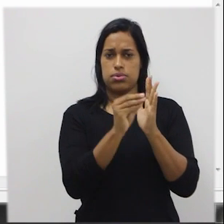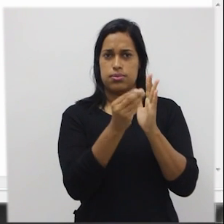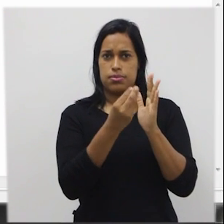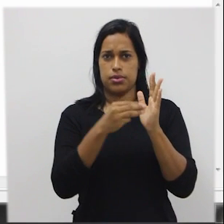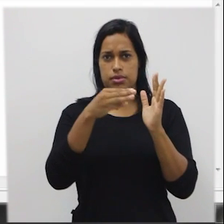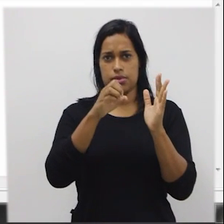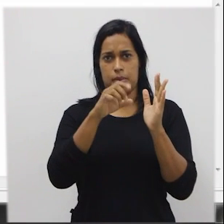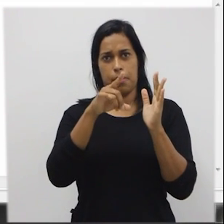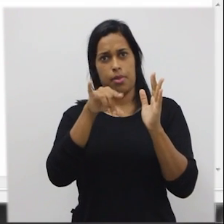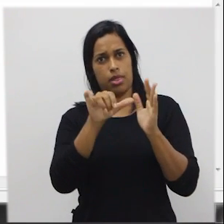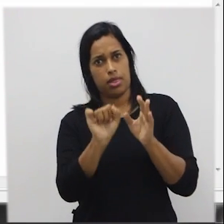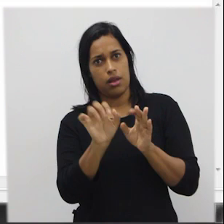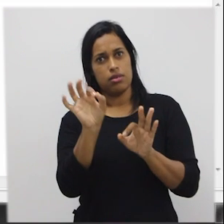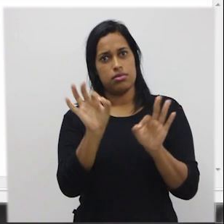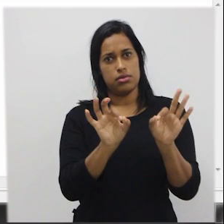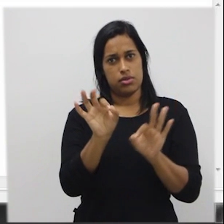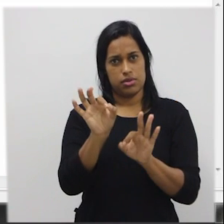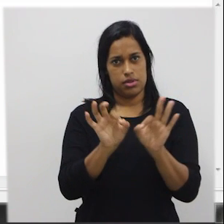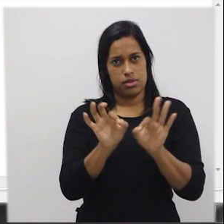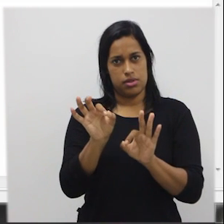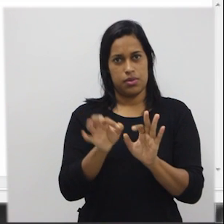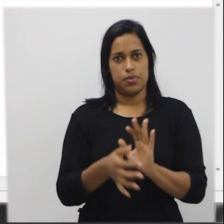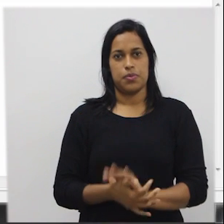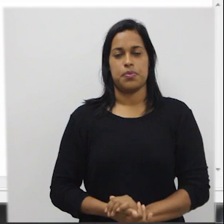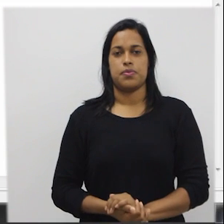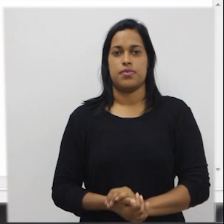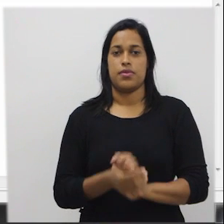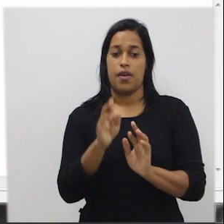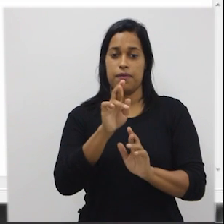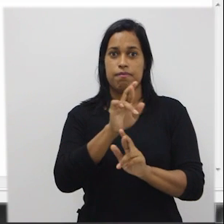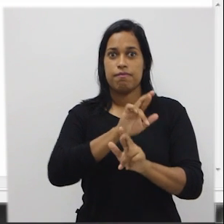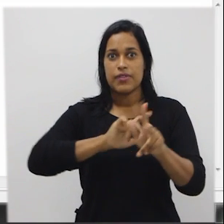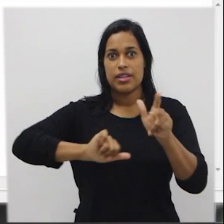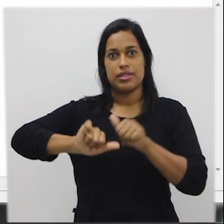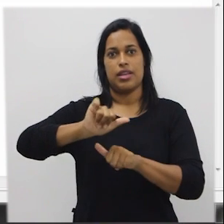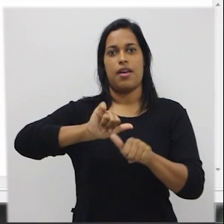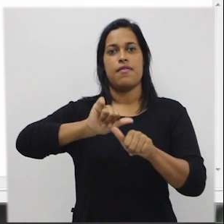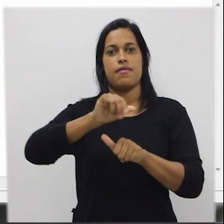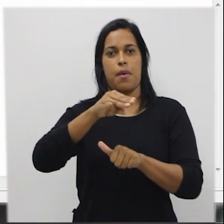a média aritmética. Variável média